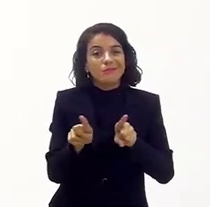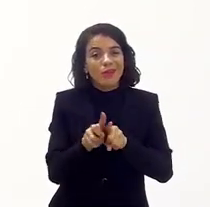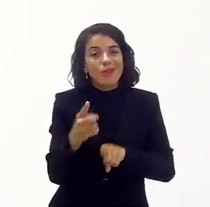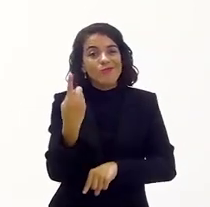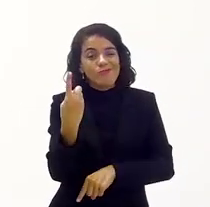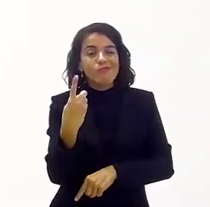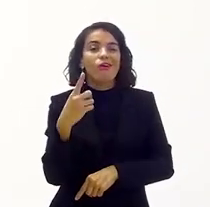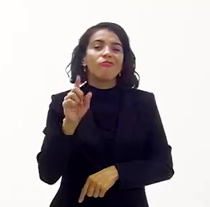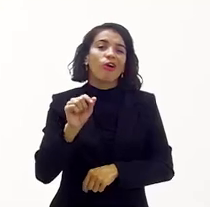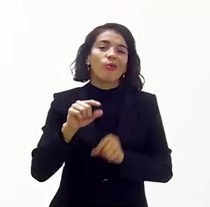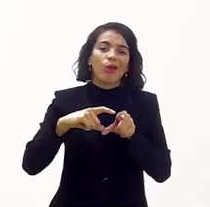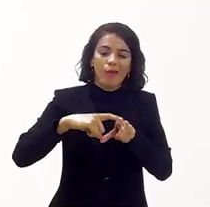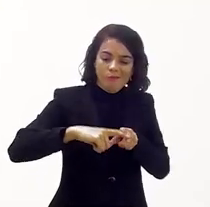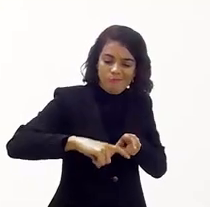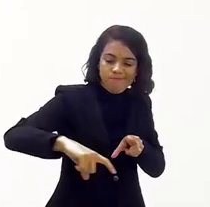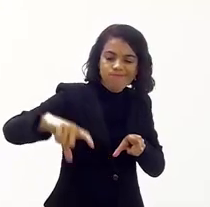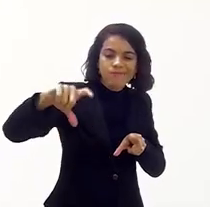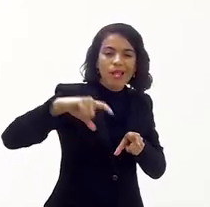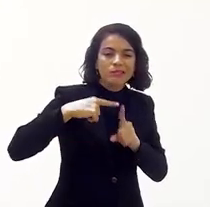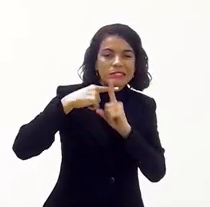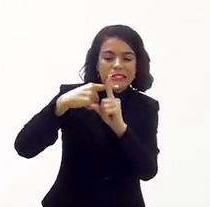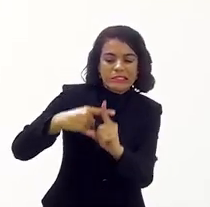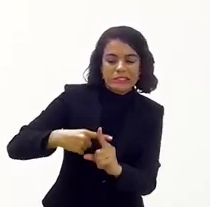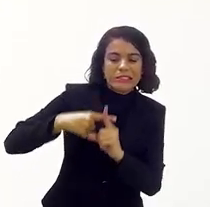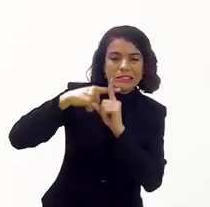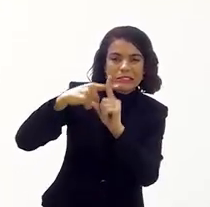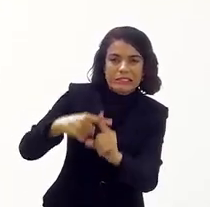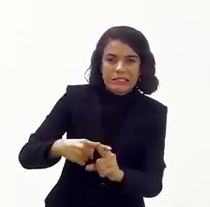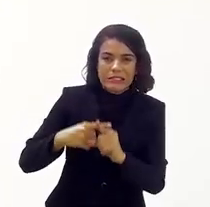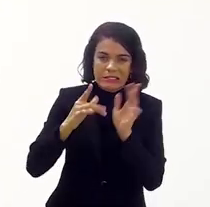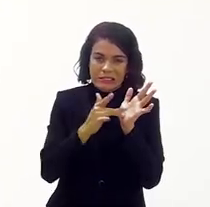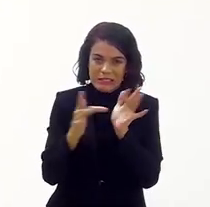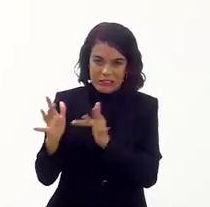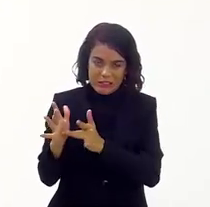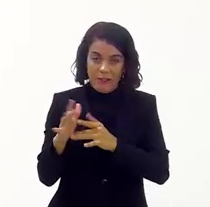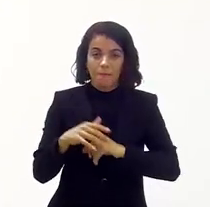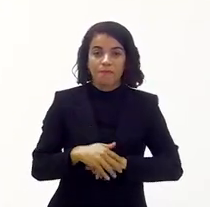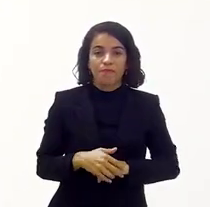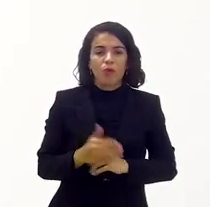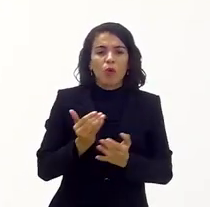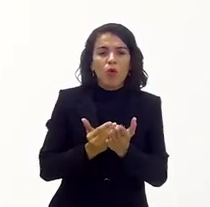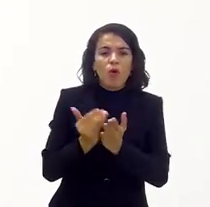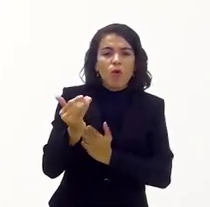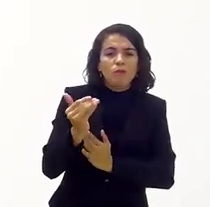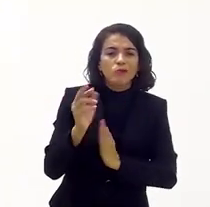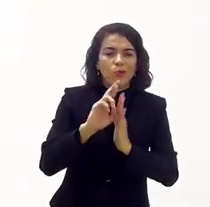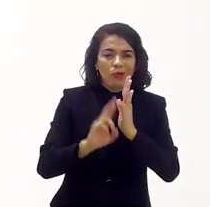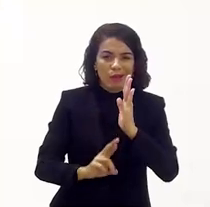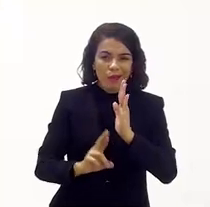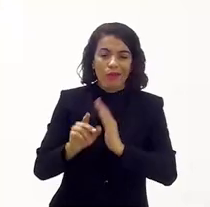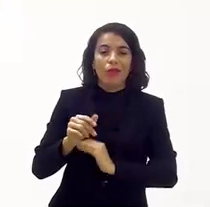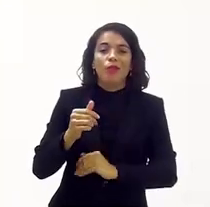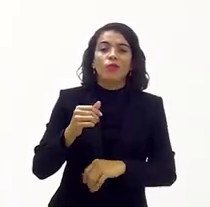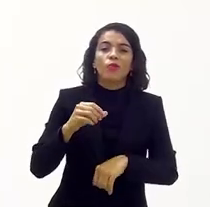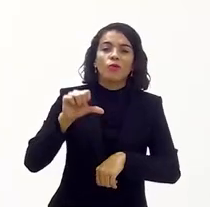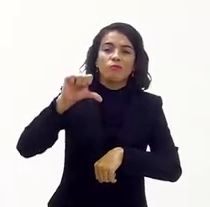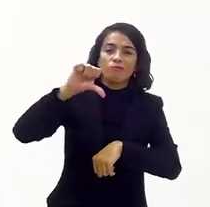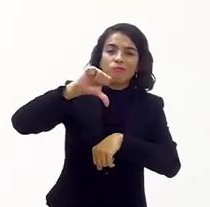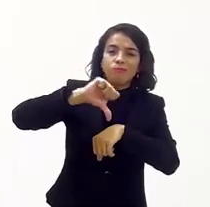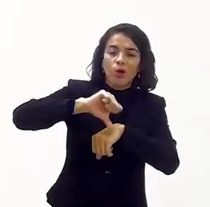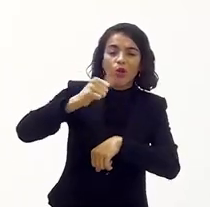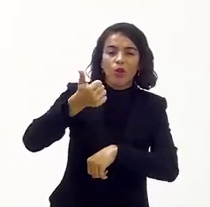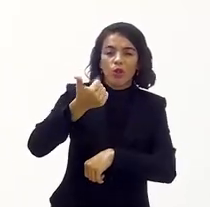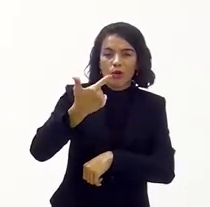fizemos uma também, foi uma via sacra no Recreio dos Bandeirantes, que ela começou lá no Posto 12, e ela veio.